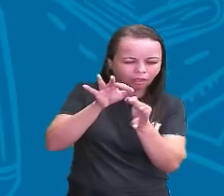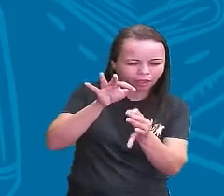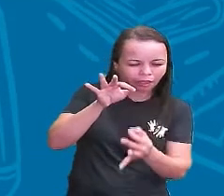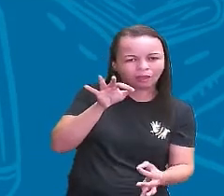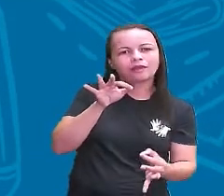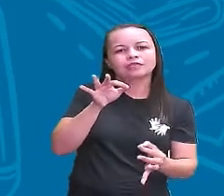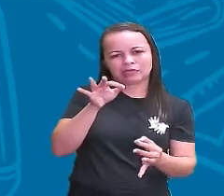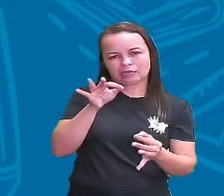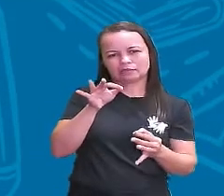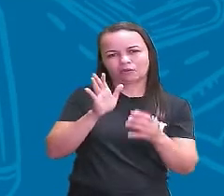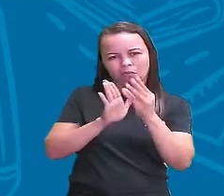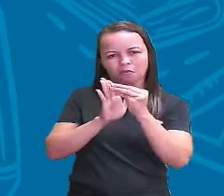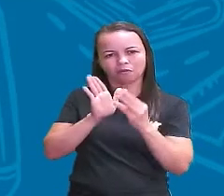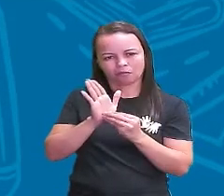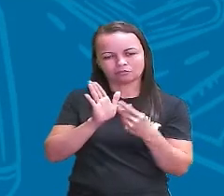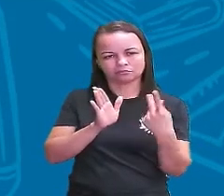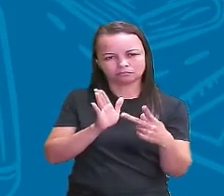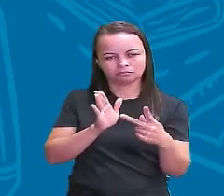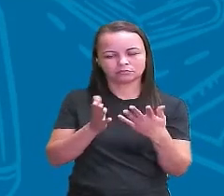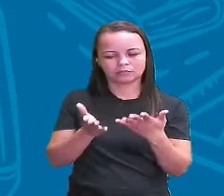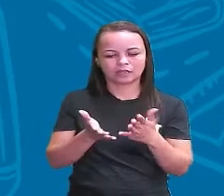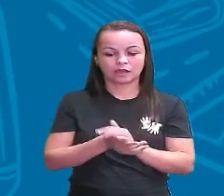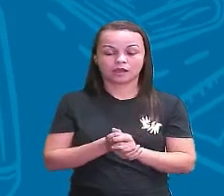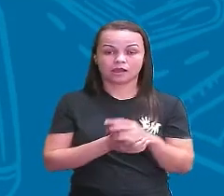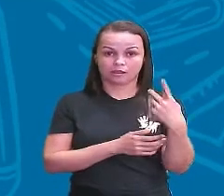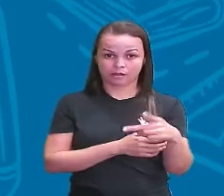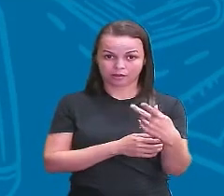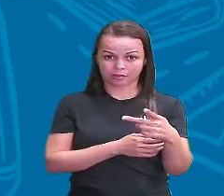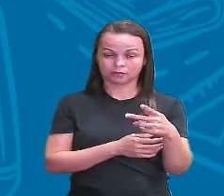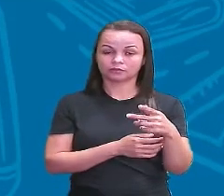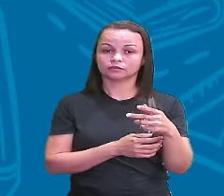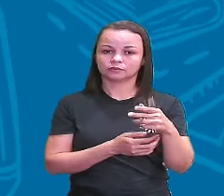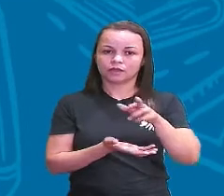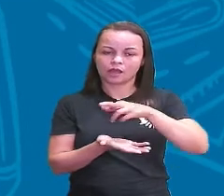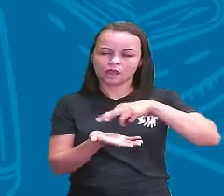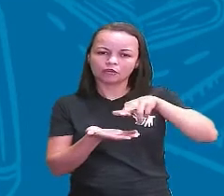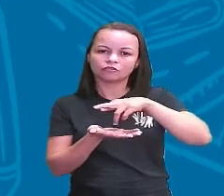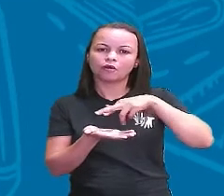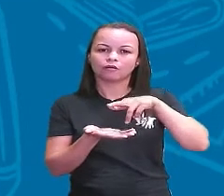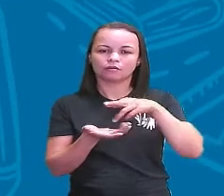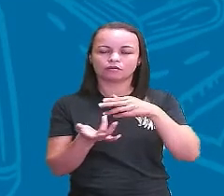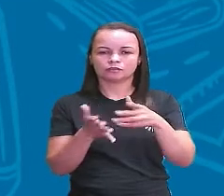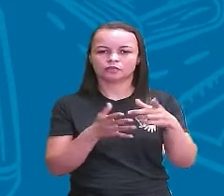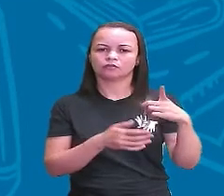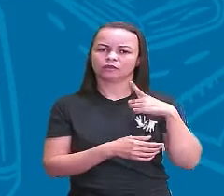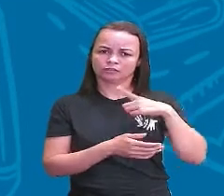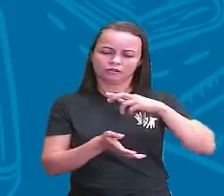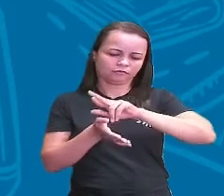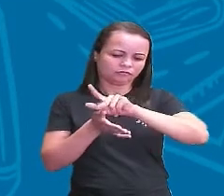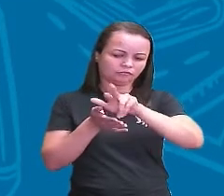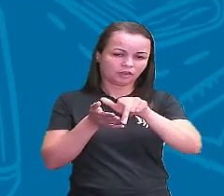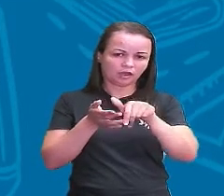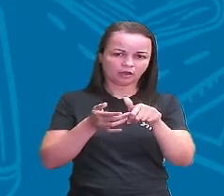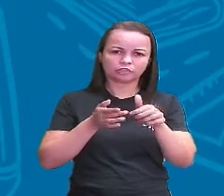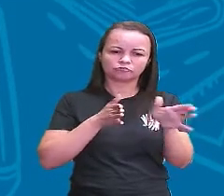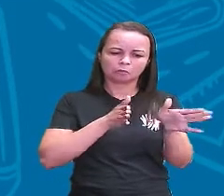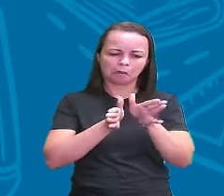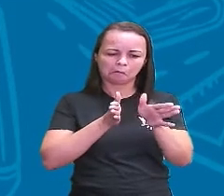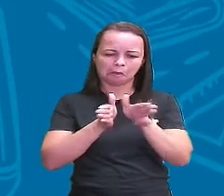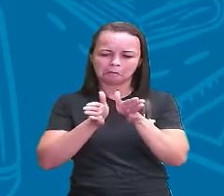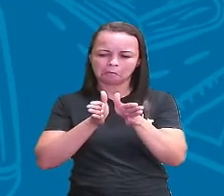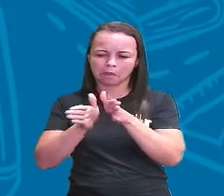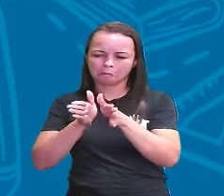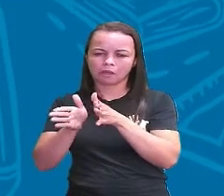relação ao conteúdo essa revolução ela vai ter várias fases ela